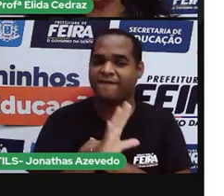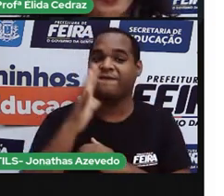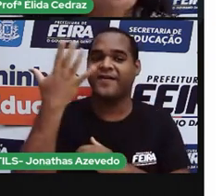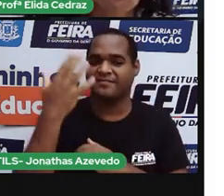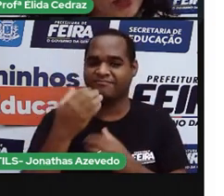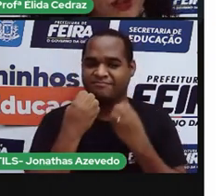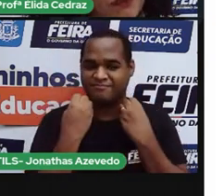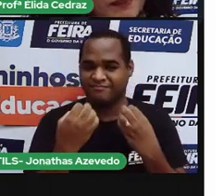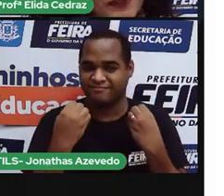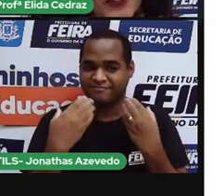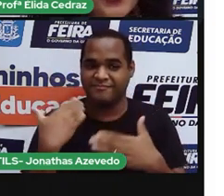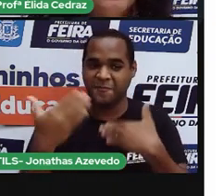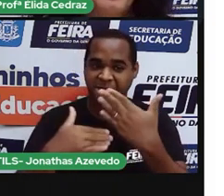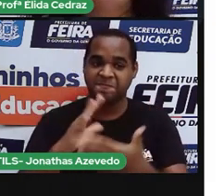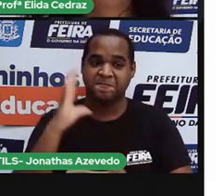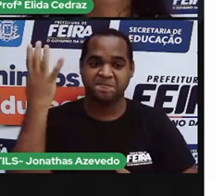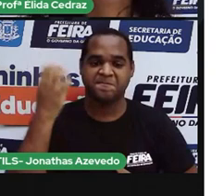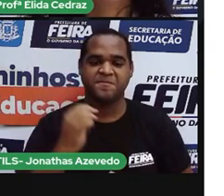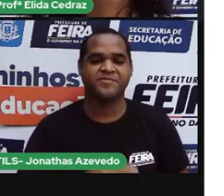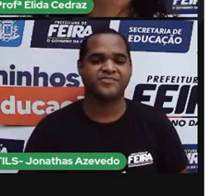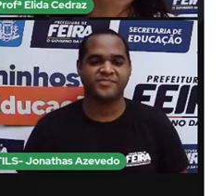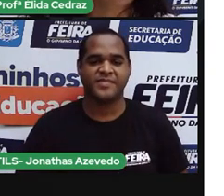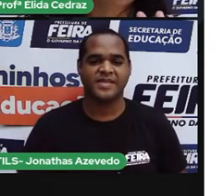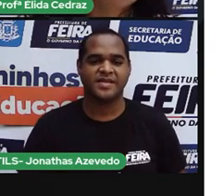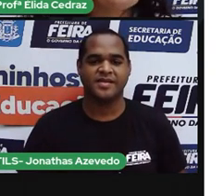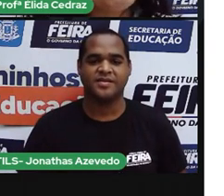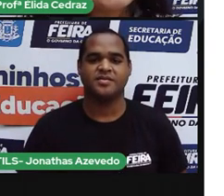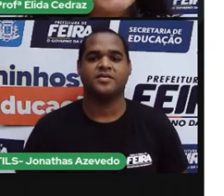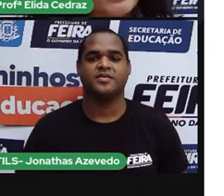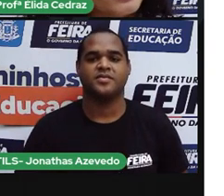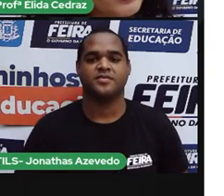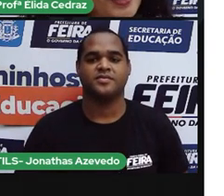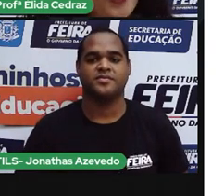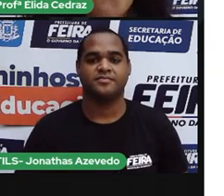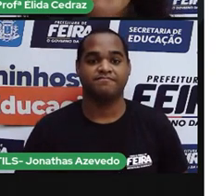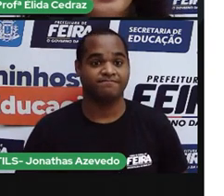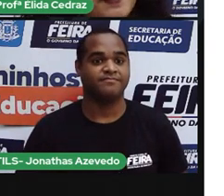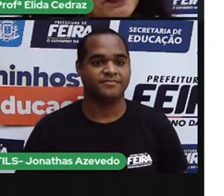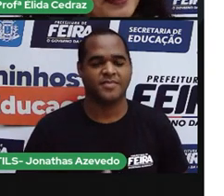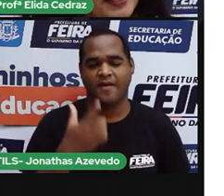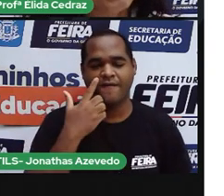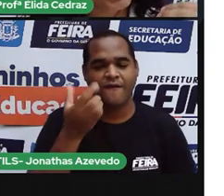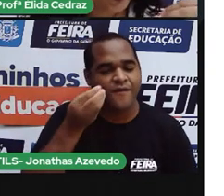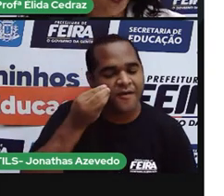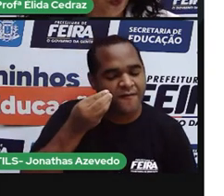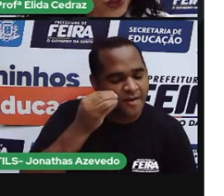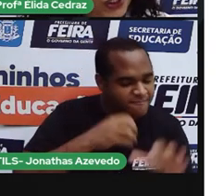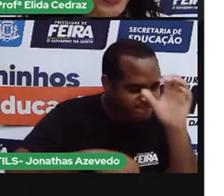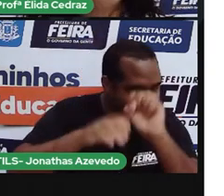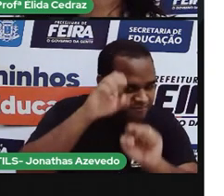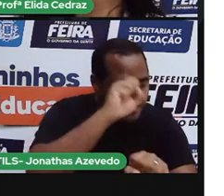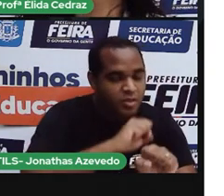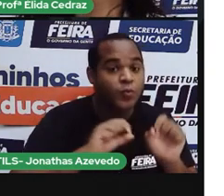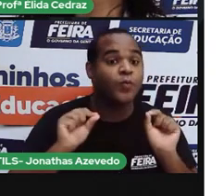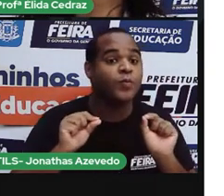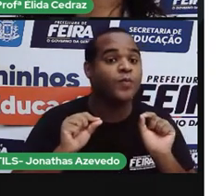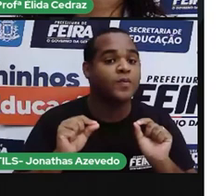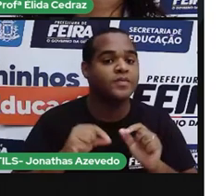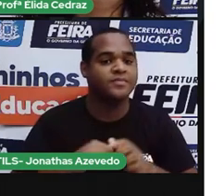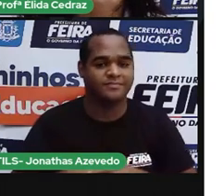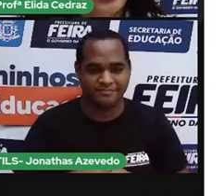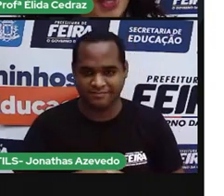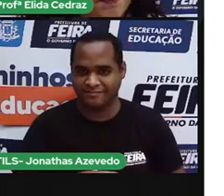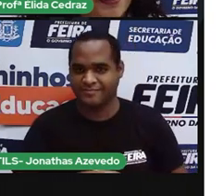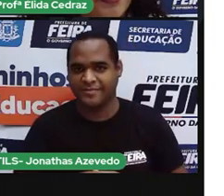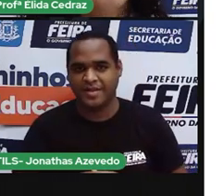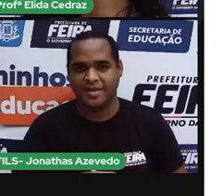edições. Vamos continuar. Vamos começar. Vamos que aprendemos hoje? E